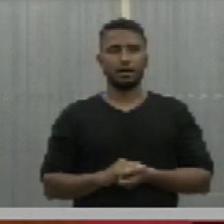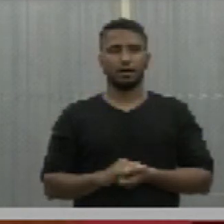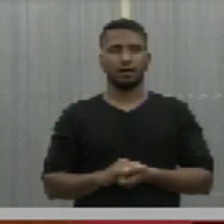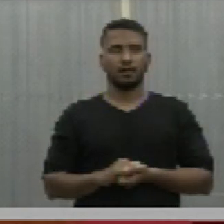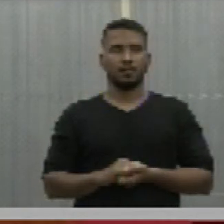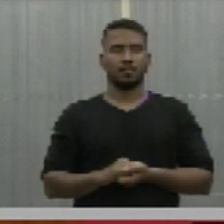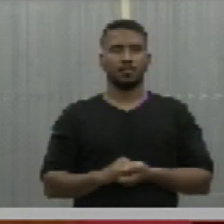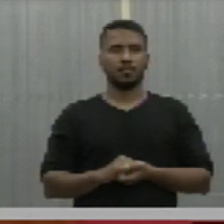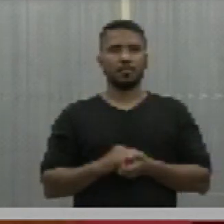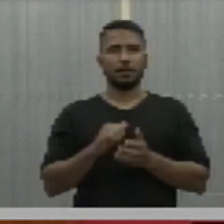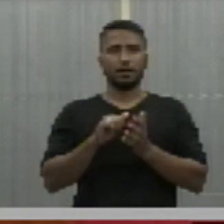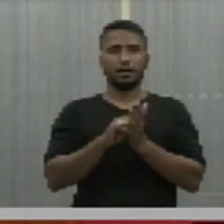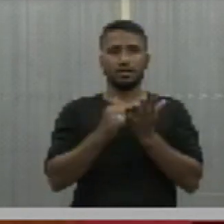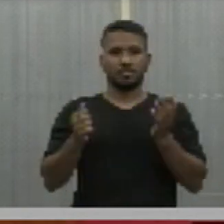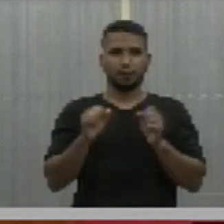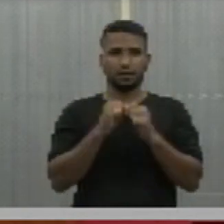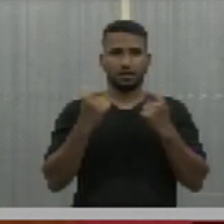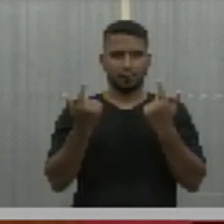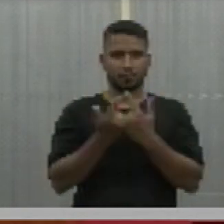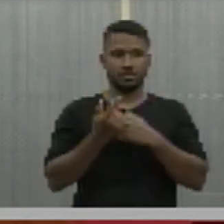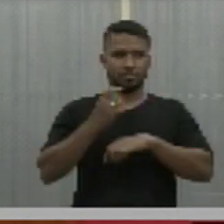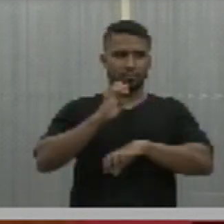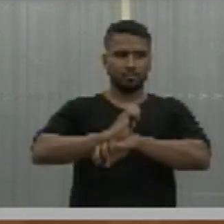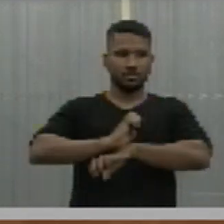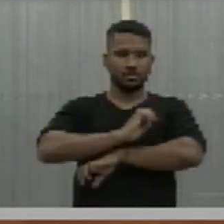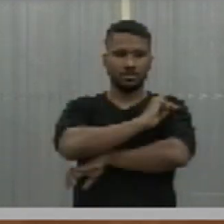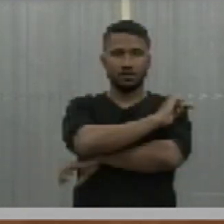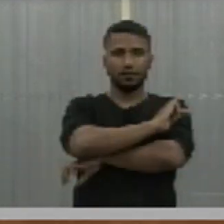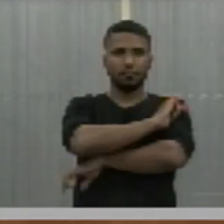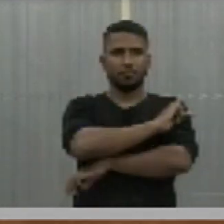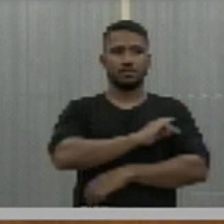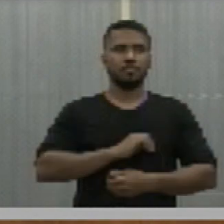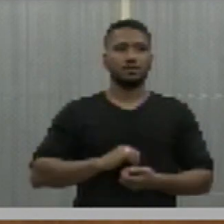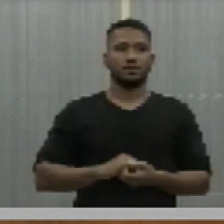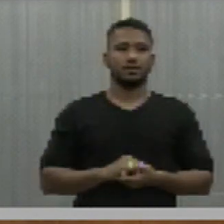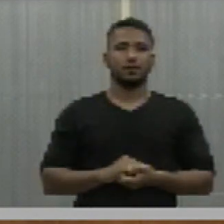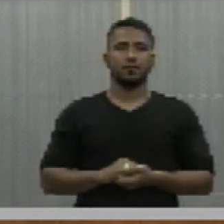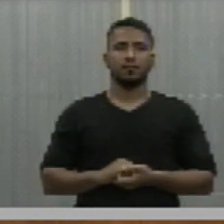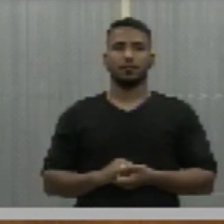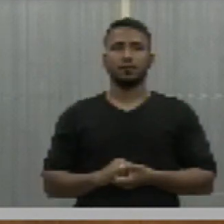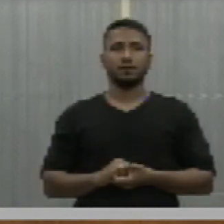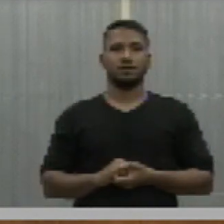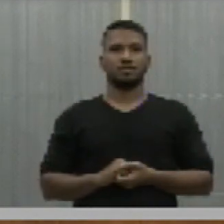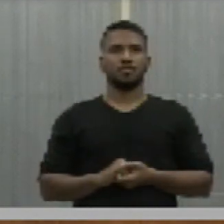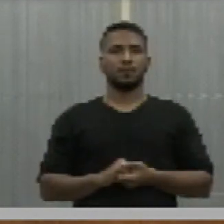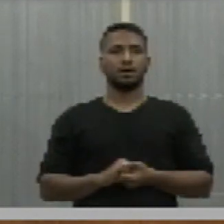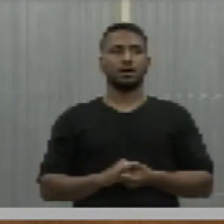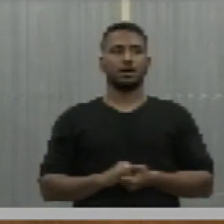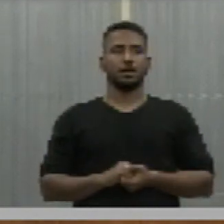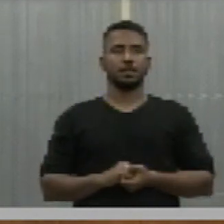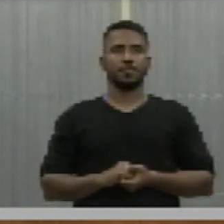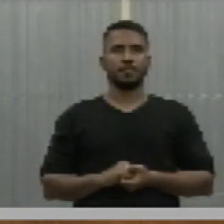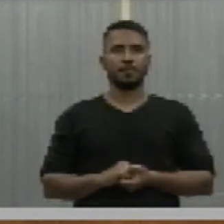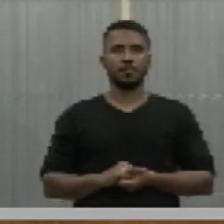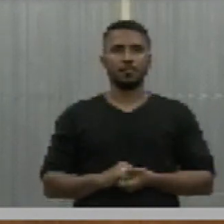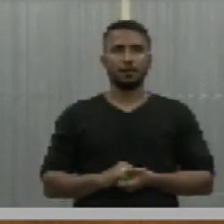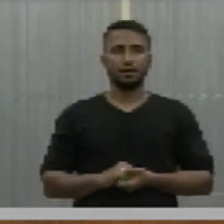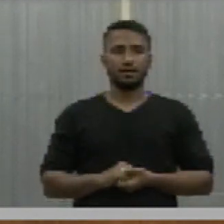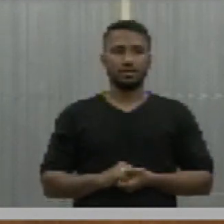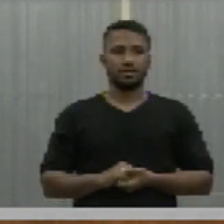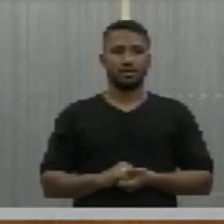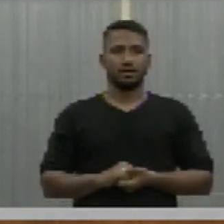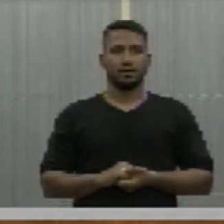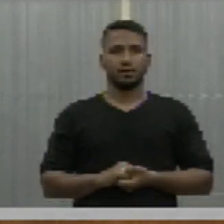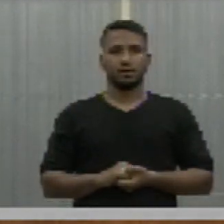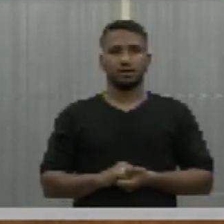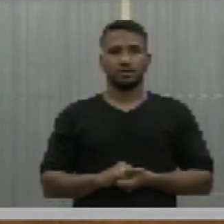Ata da 41ª sessão ordinária da 1ª sessão legislativa da 20ª legislatura da Assembleia Legislativa do